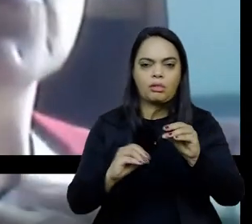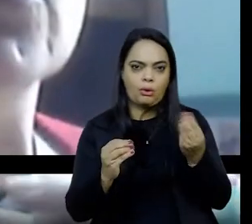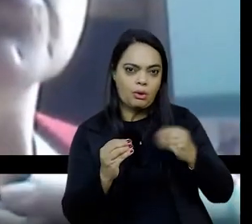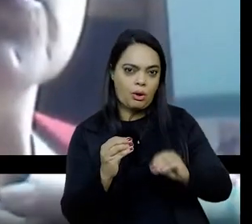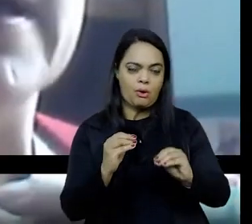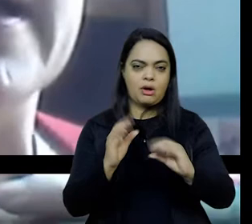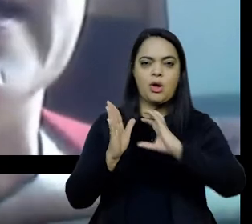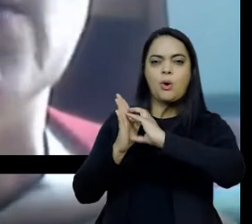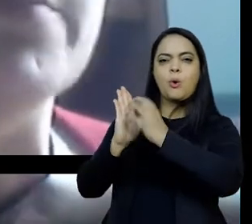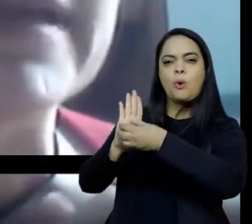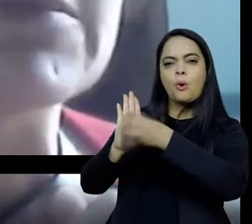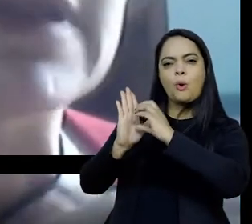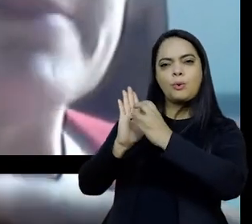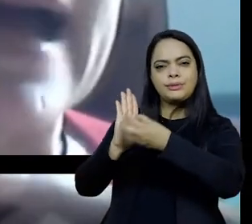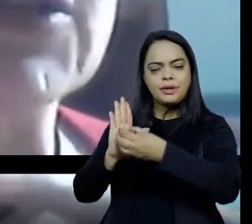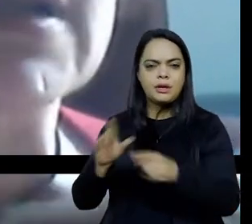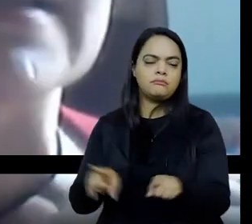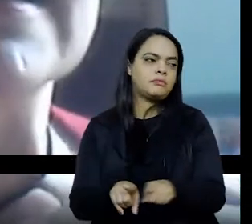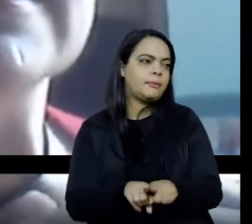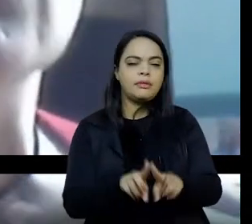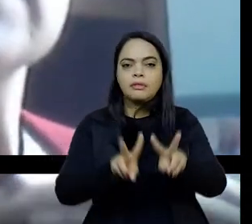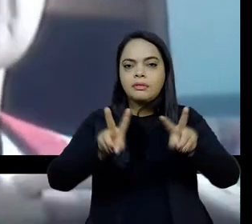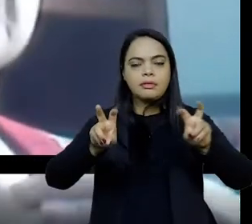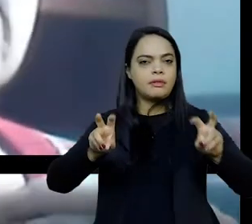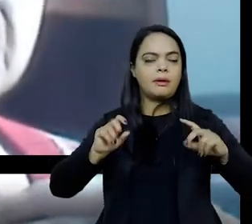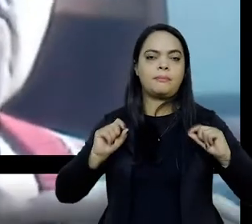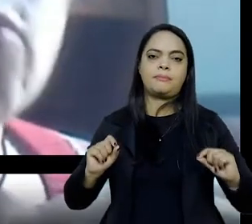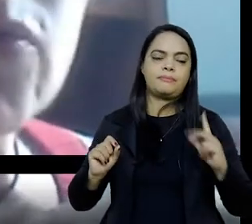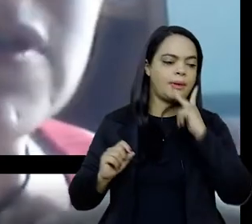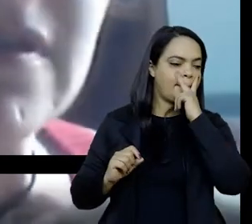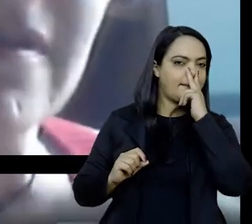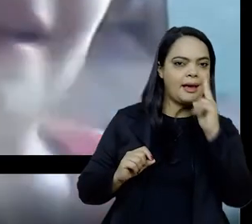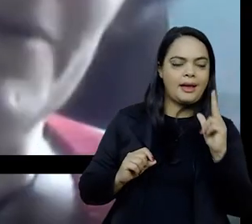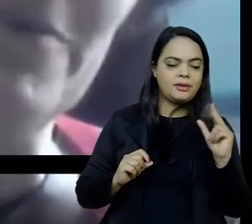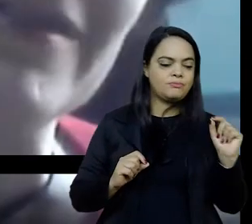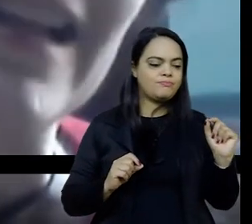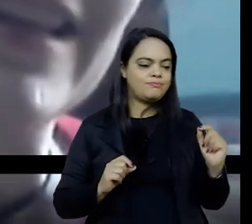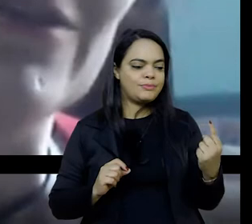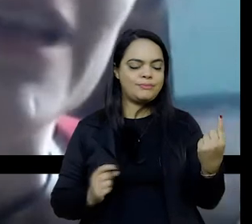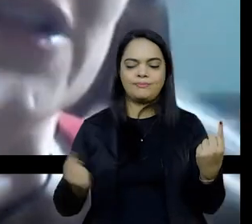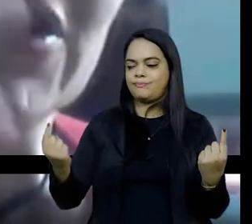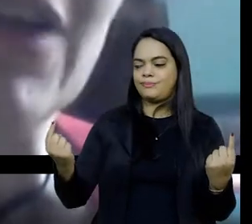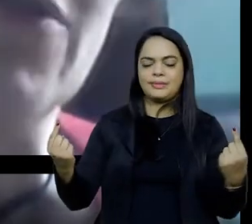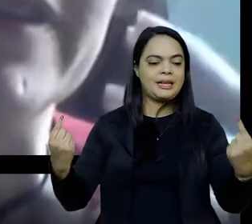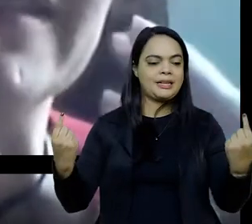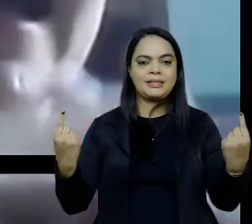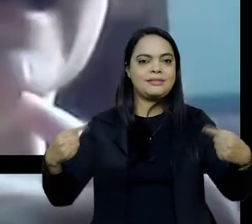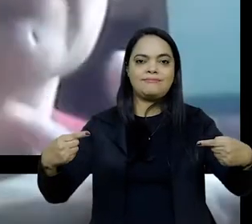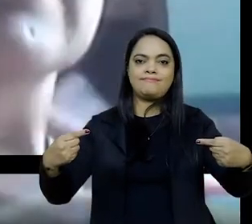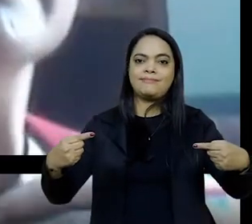conceitos ou mesmo temáticas que não são tão comuns, pelo menos naquilo que a gente tem